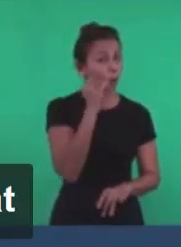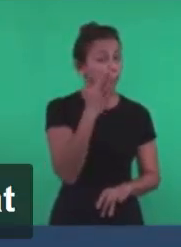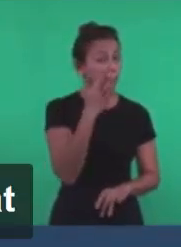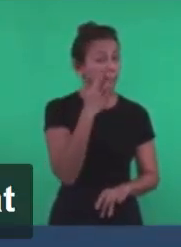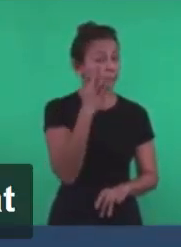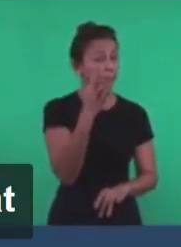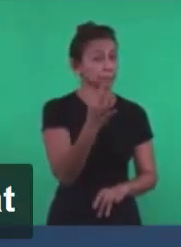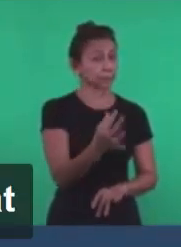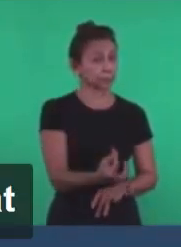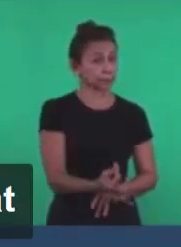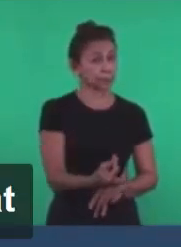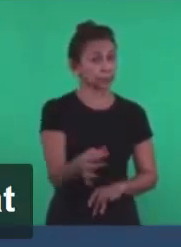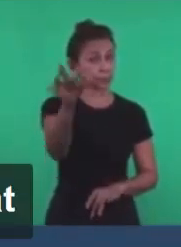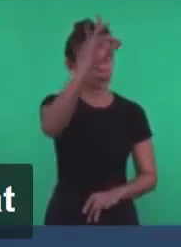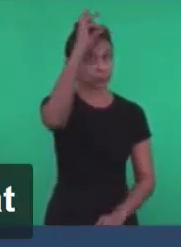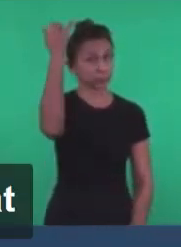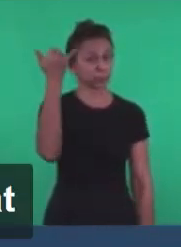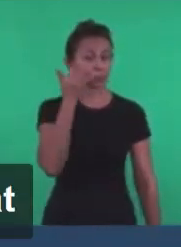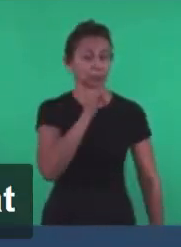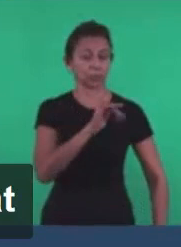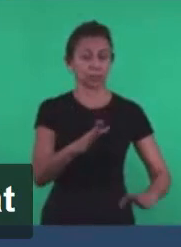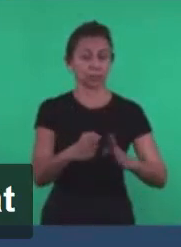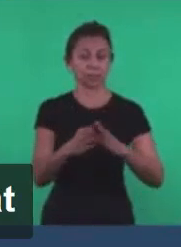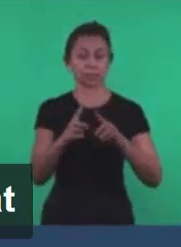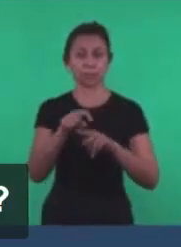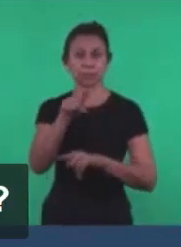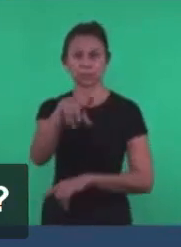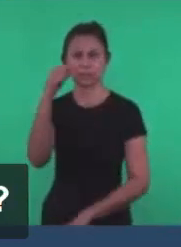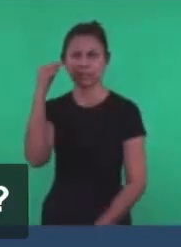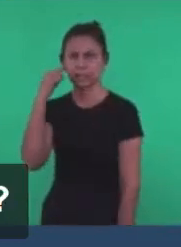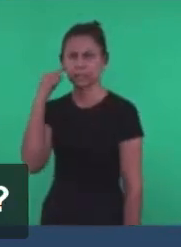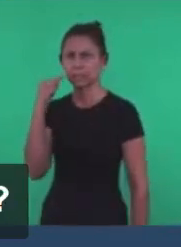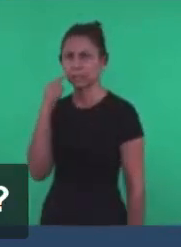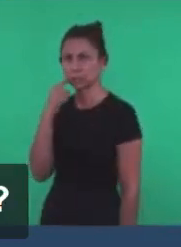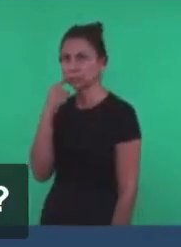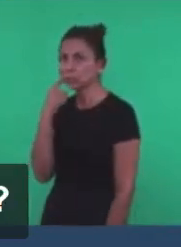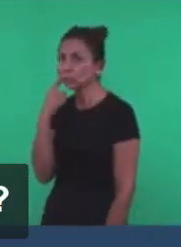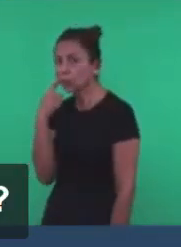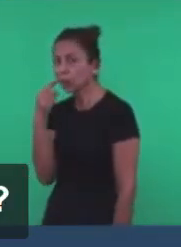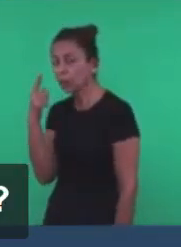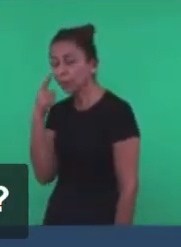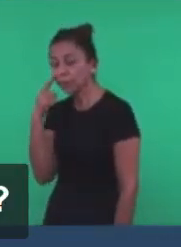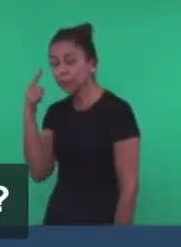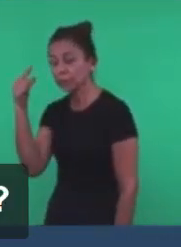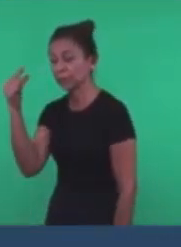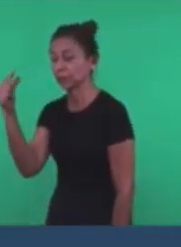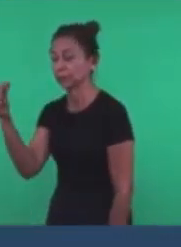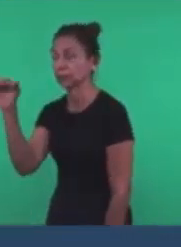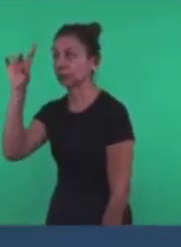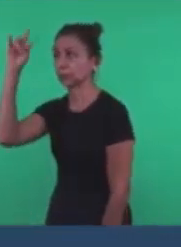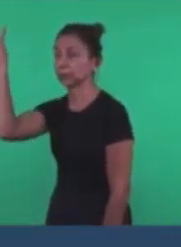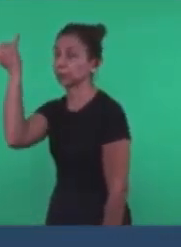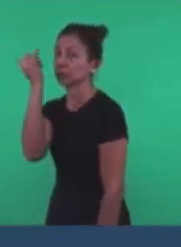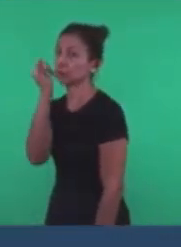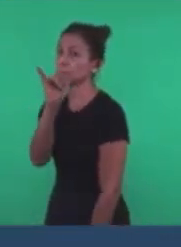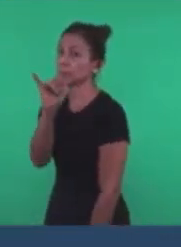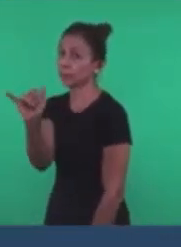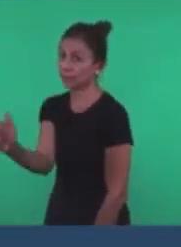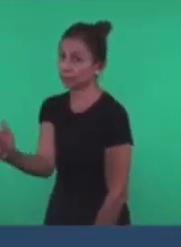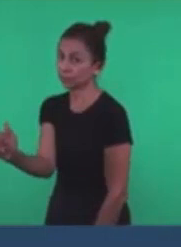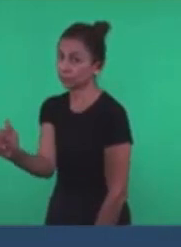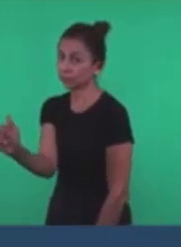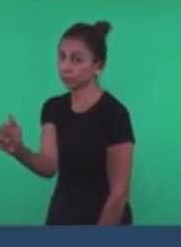Espírito Diz Às igrejas Agora o que é Que o Espírito Diz A essa igreja De Éfeso Ao que vencer